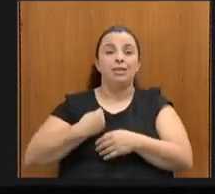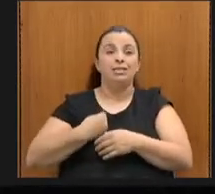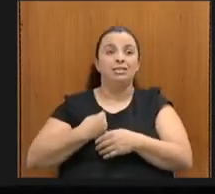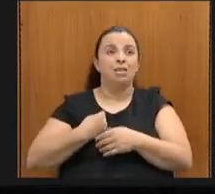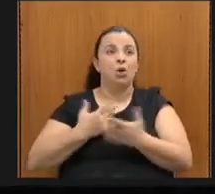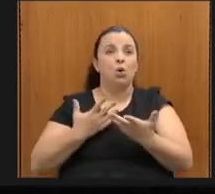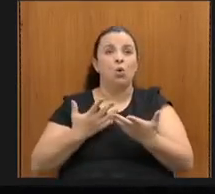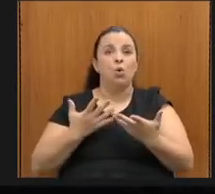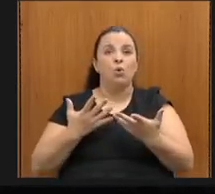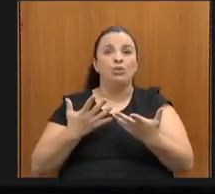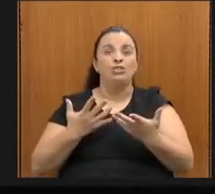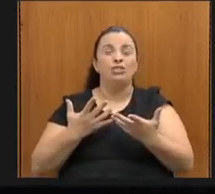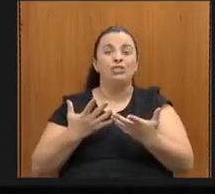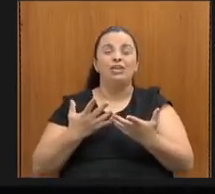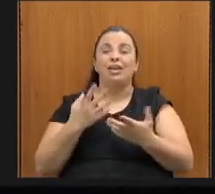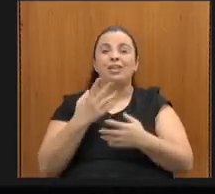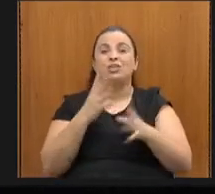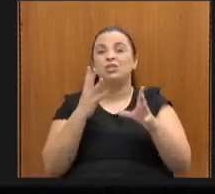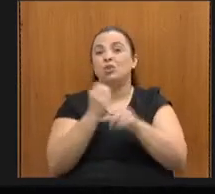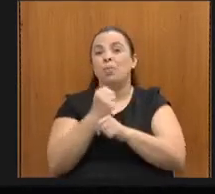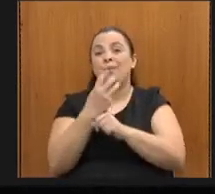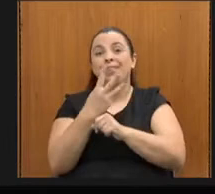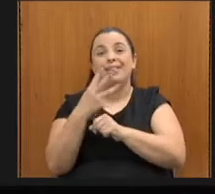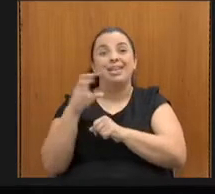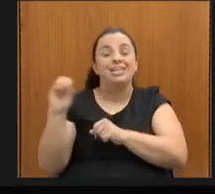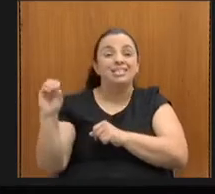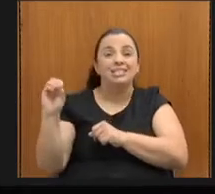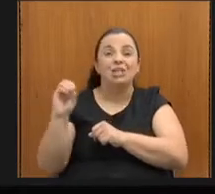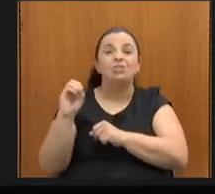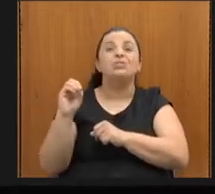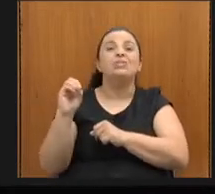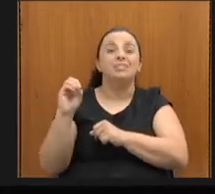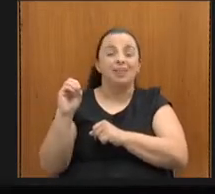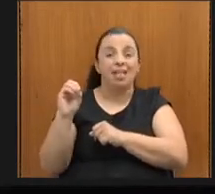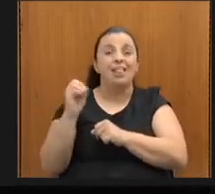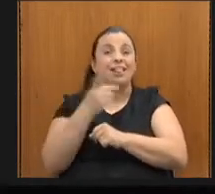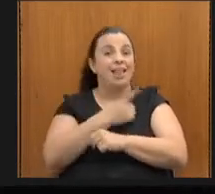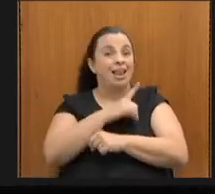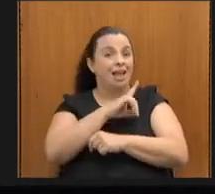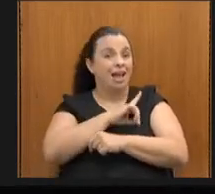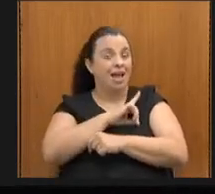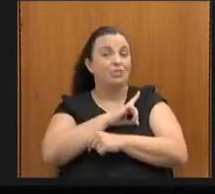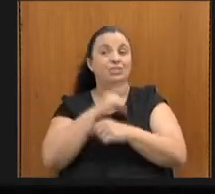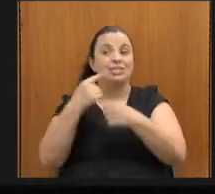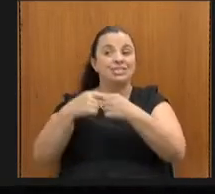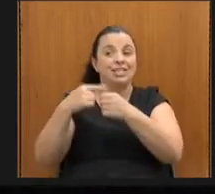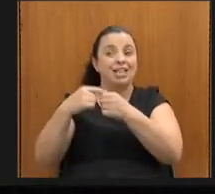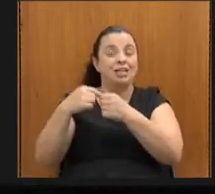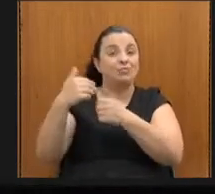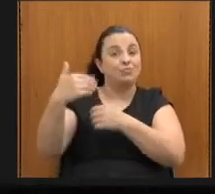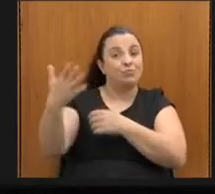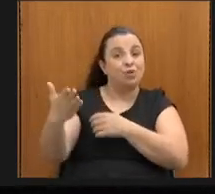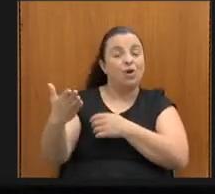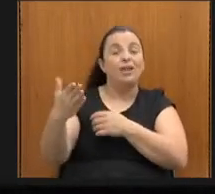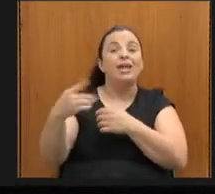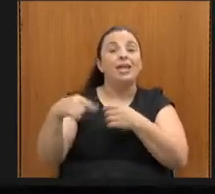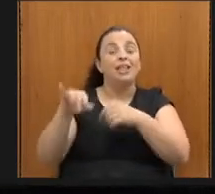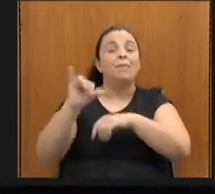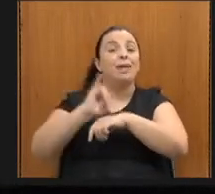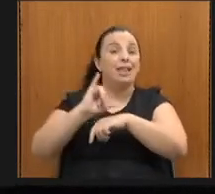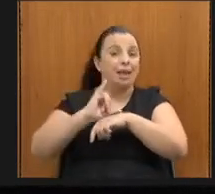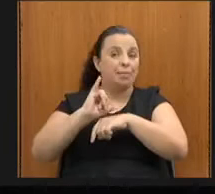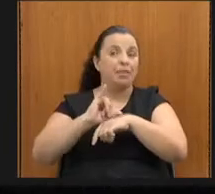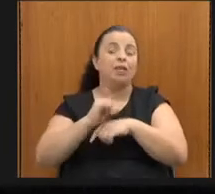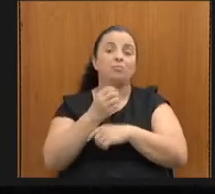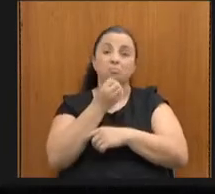delegados dos municípios do interior do estado e da capital. é uma coisa bacana, eu poderia falar